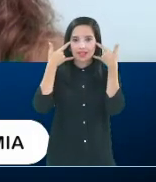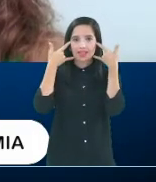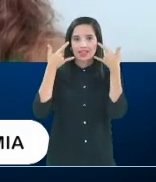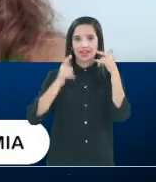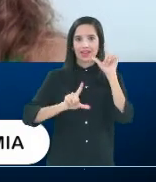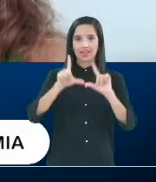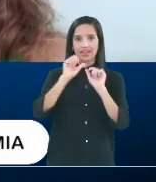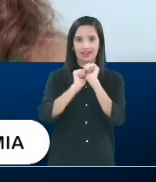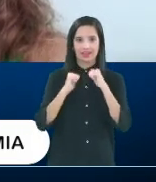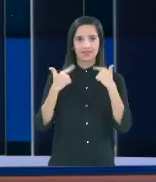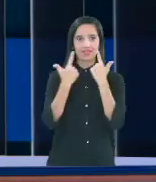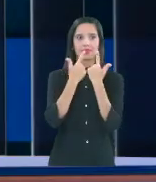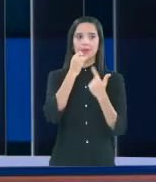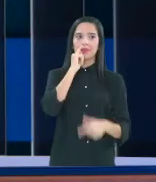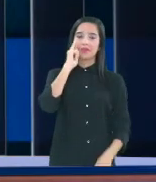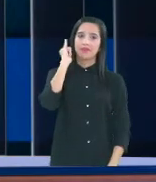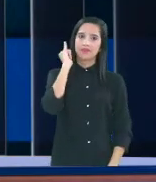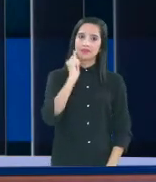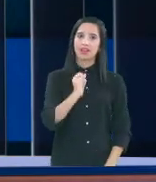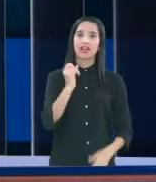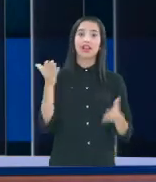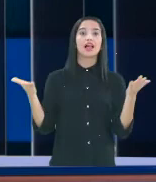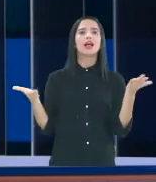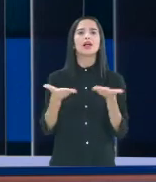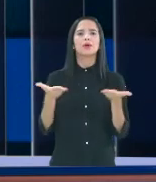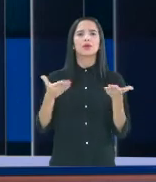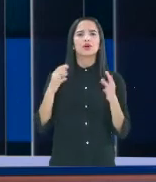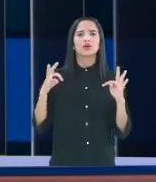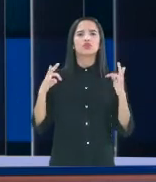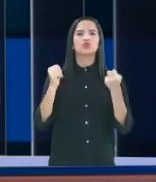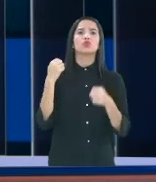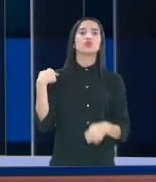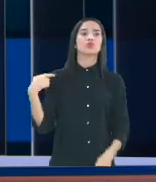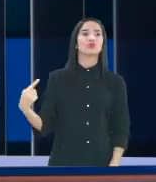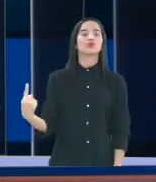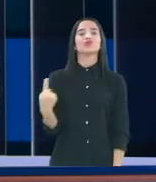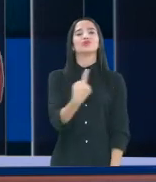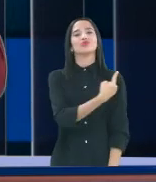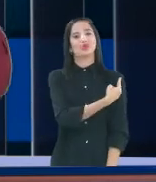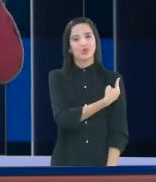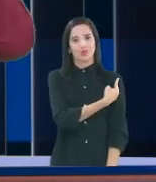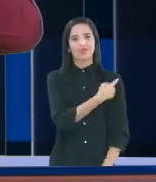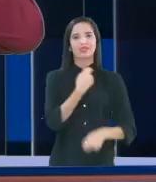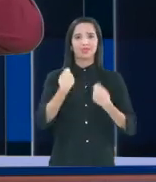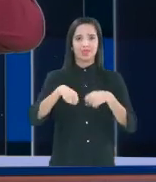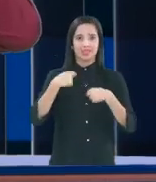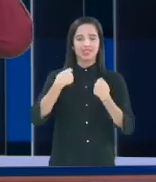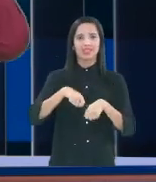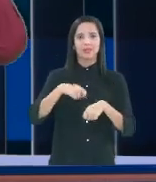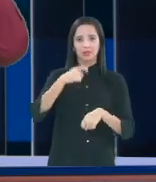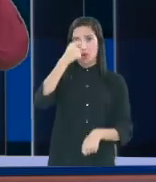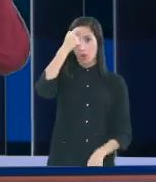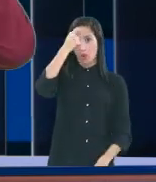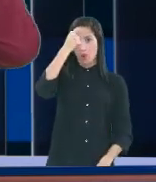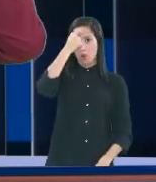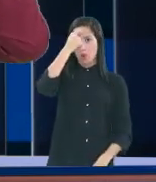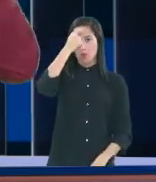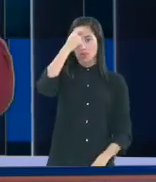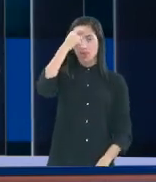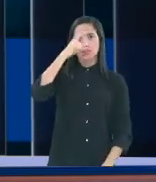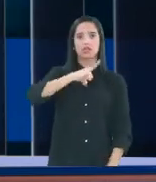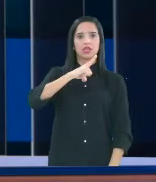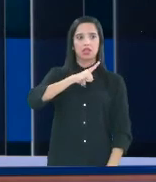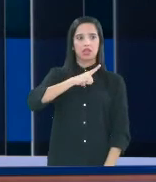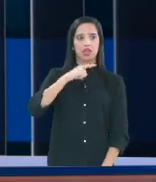Assembleia, dizer que nesse momento todos nós temos que ter a consciência daquilo que estamos fazendo.